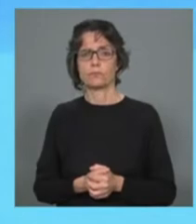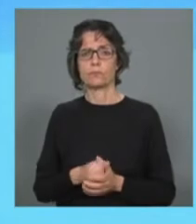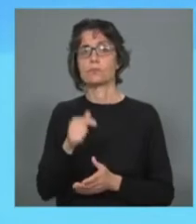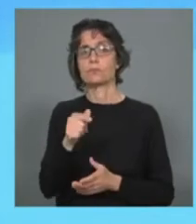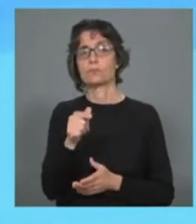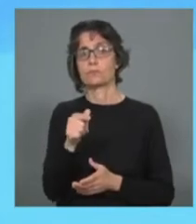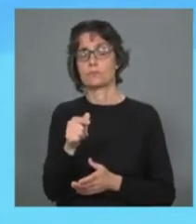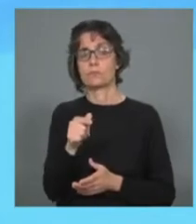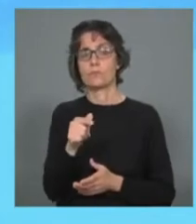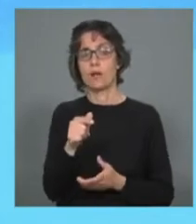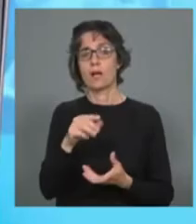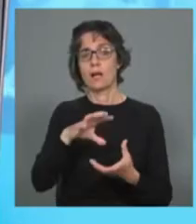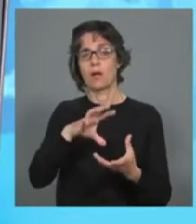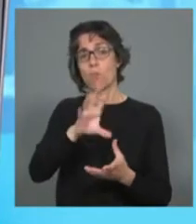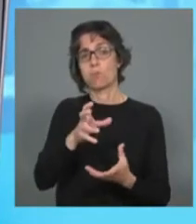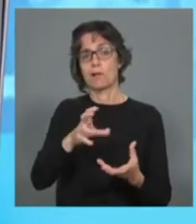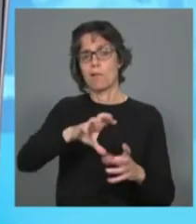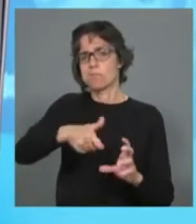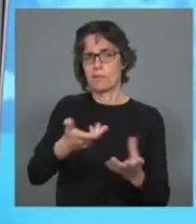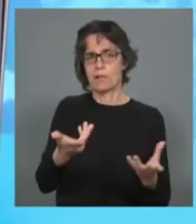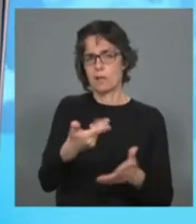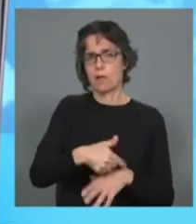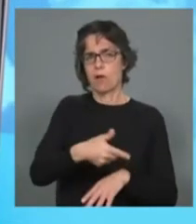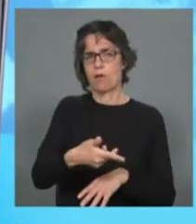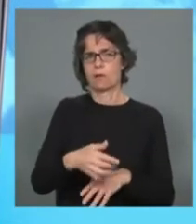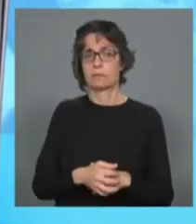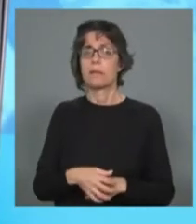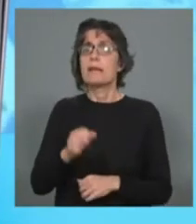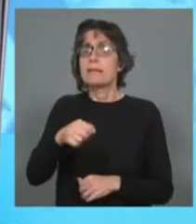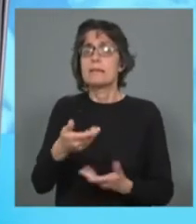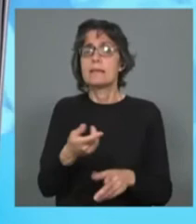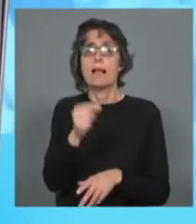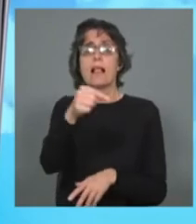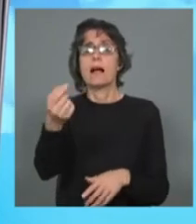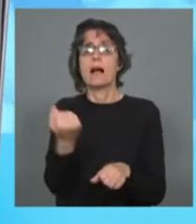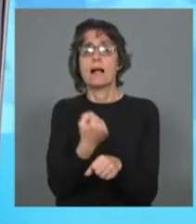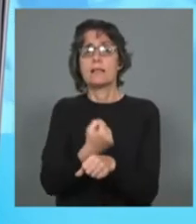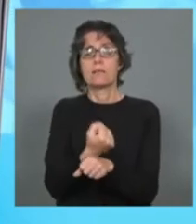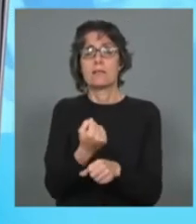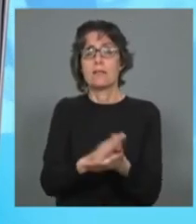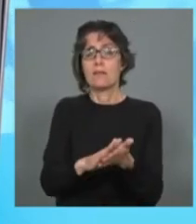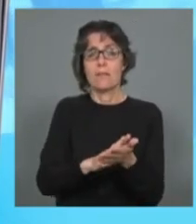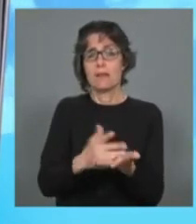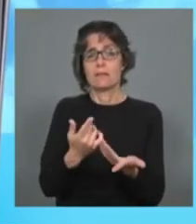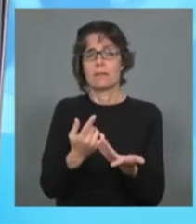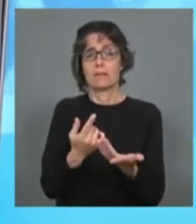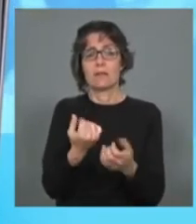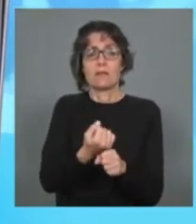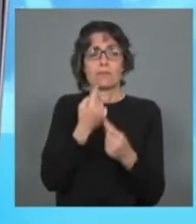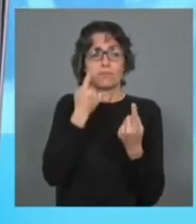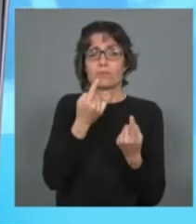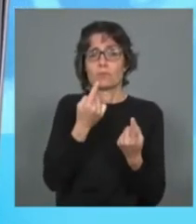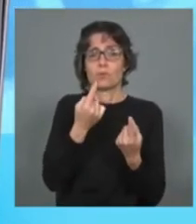país, um país em colapso. Sim, porque todos os serviços essenciais básicos do Estado não existem, praticamente,